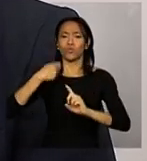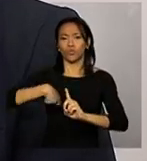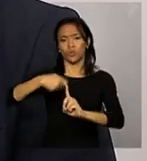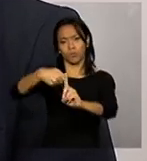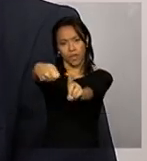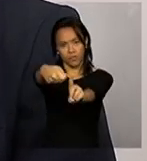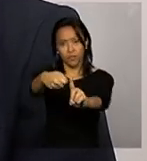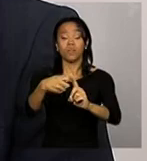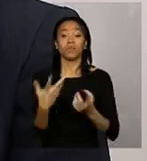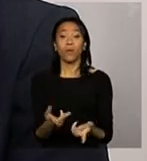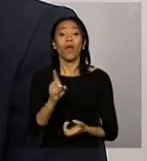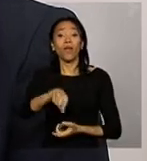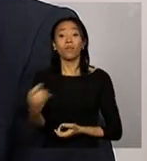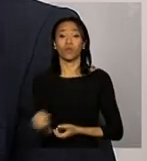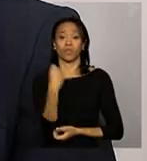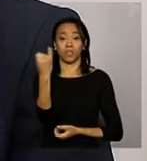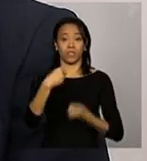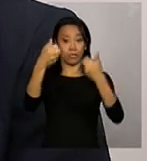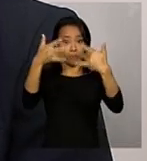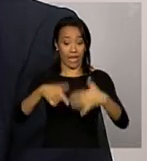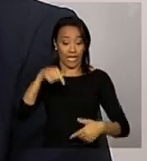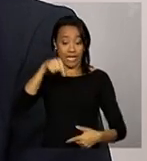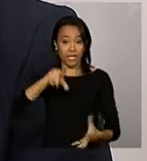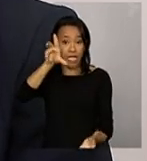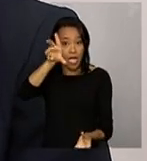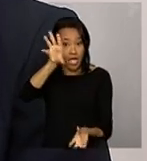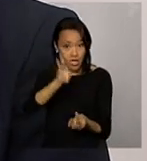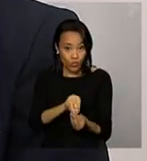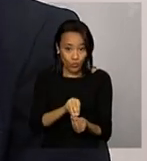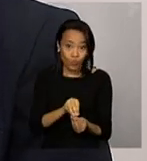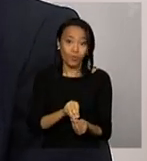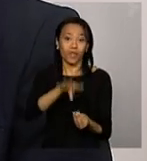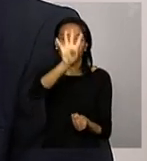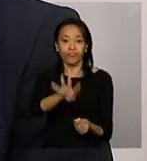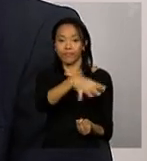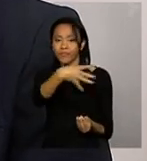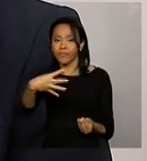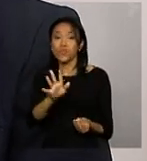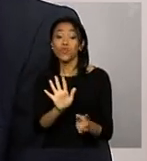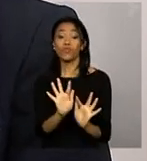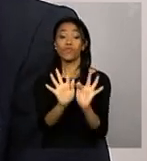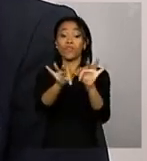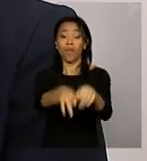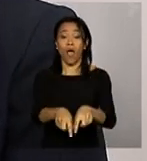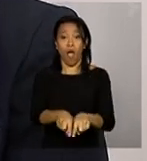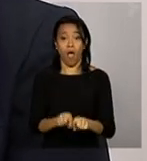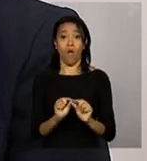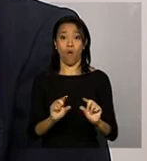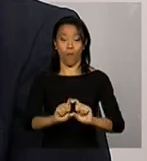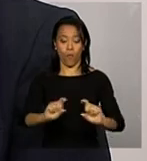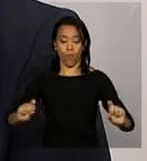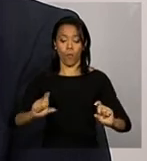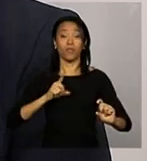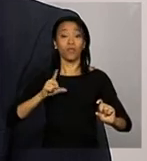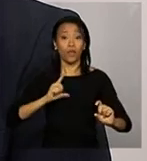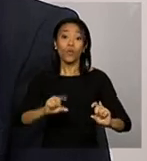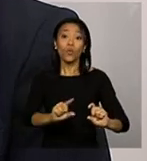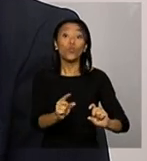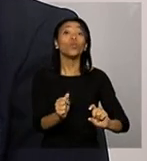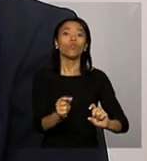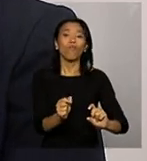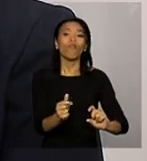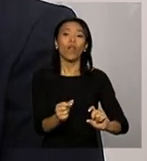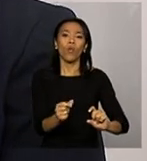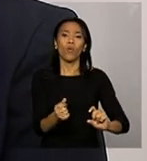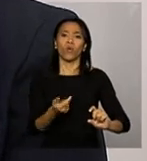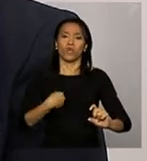também falar que nesse resumo da tabela, ao final, tem o repasse financeiro que o município ou